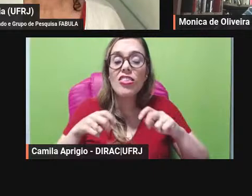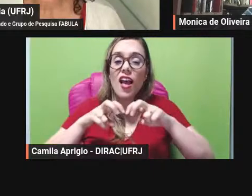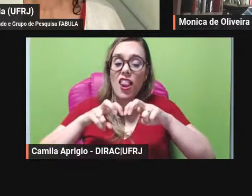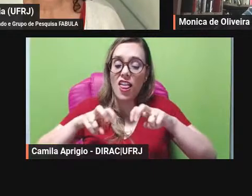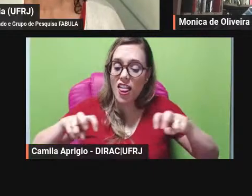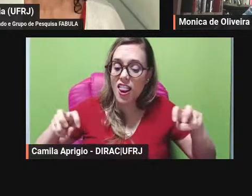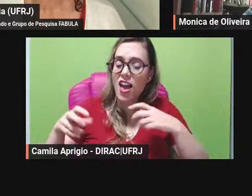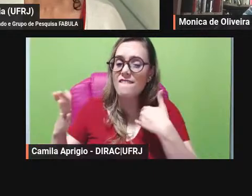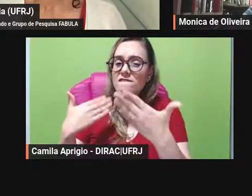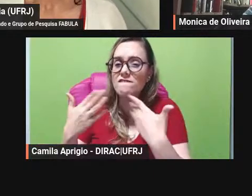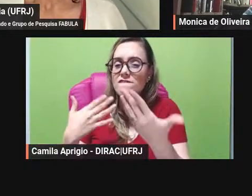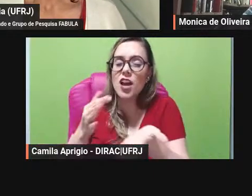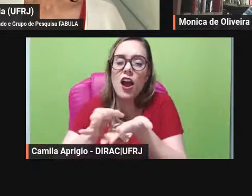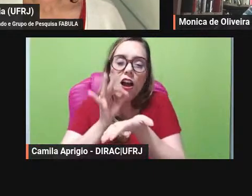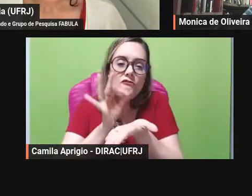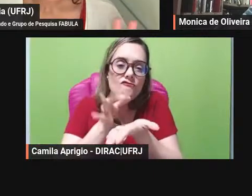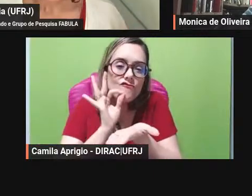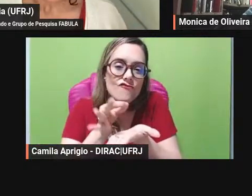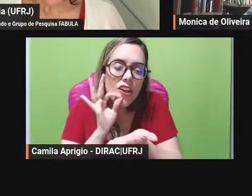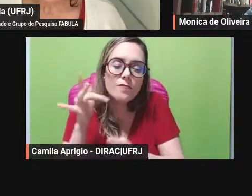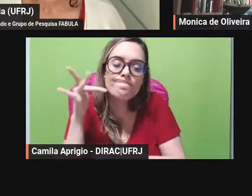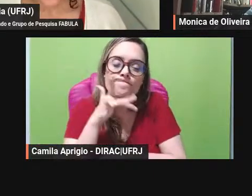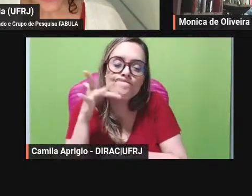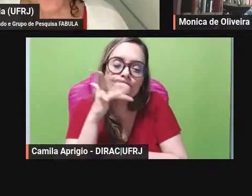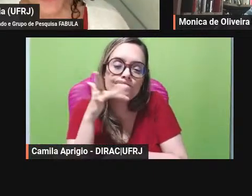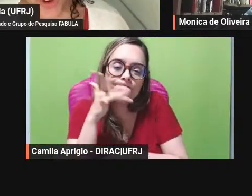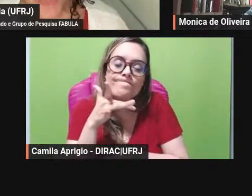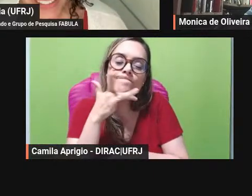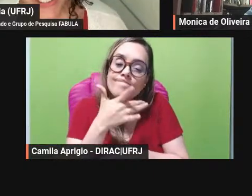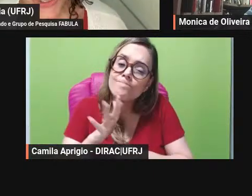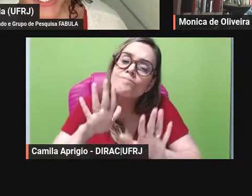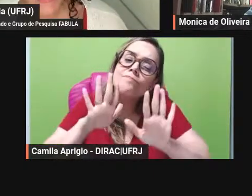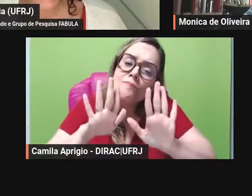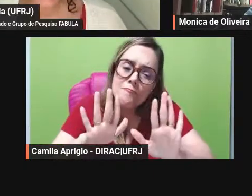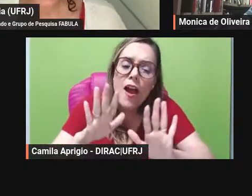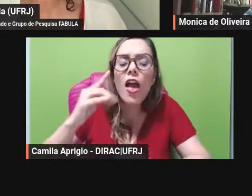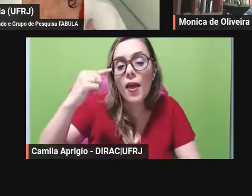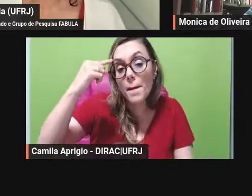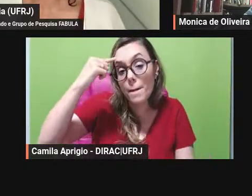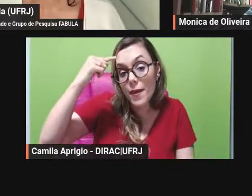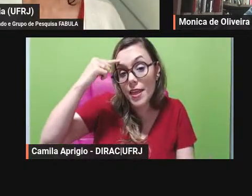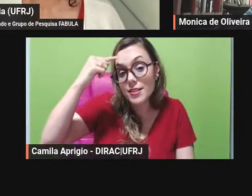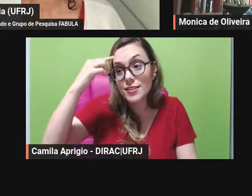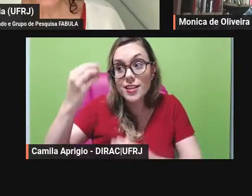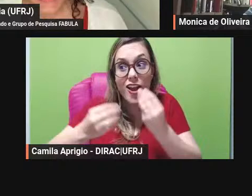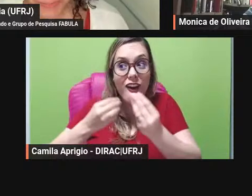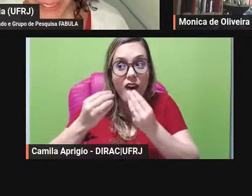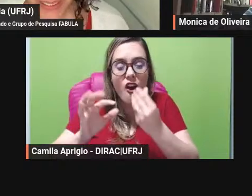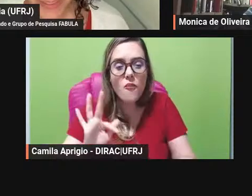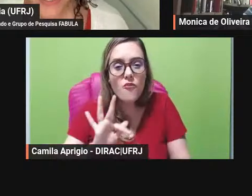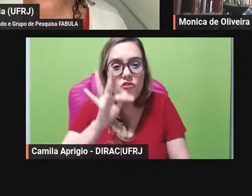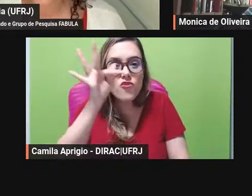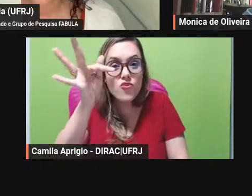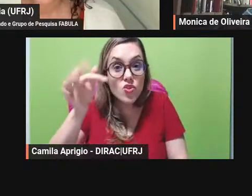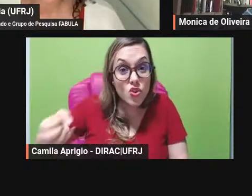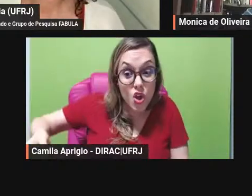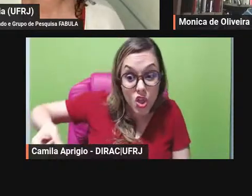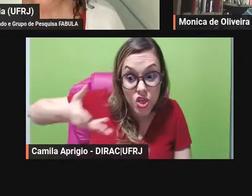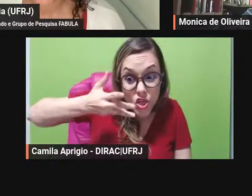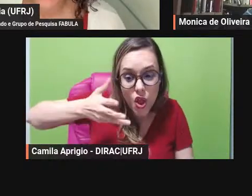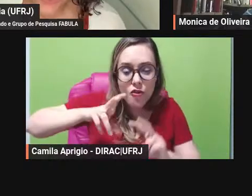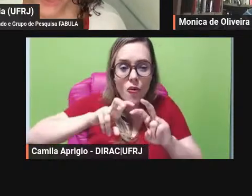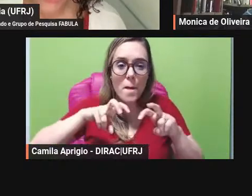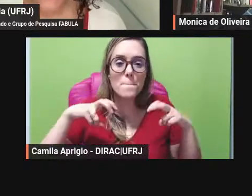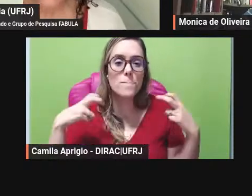com aquele cafezinho mas a gente vamos pensar numa forma né de realizar e pensar num novo modelo pra essa mesa que foi